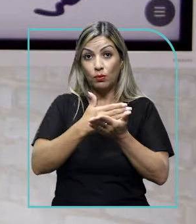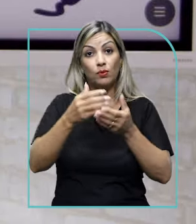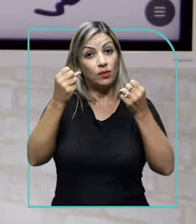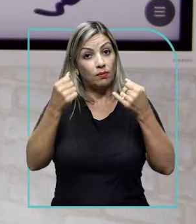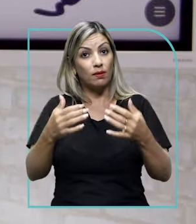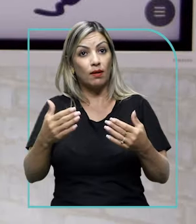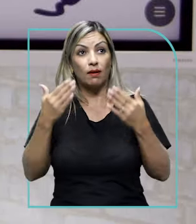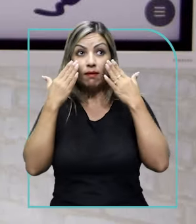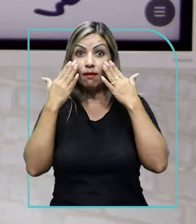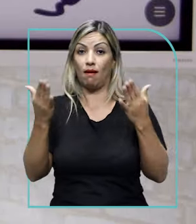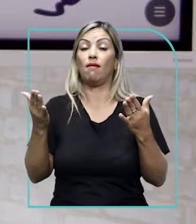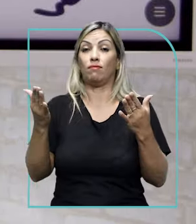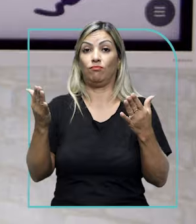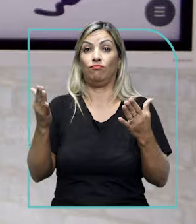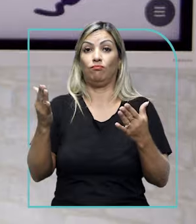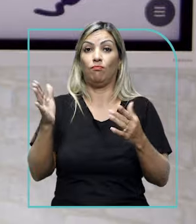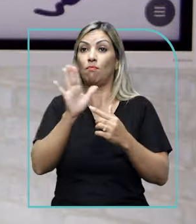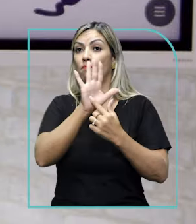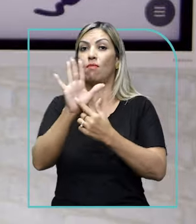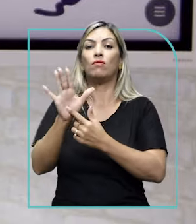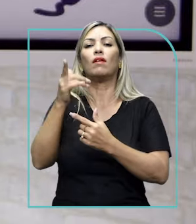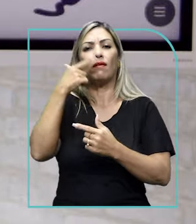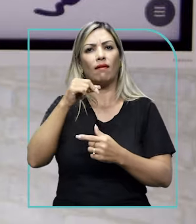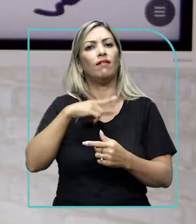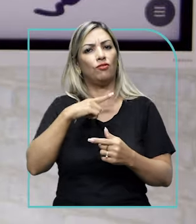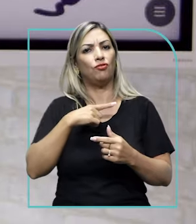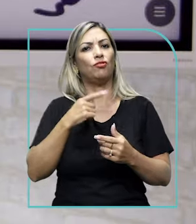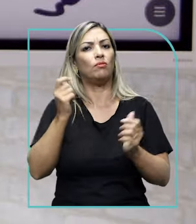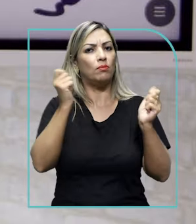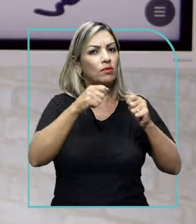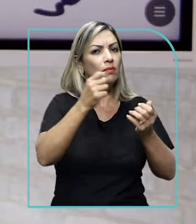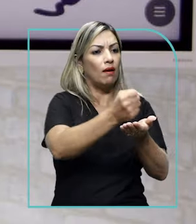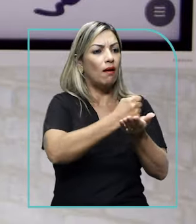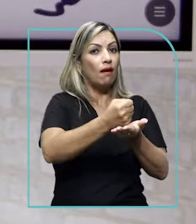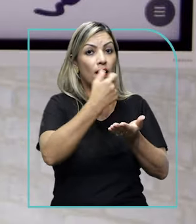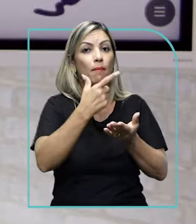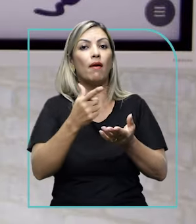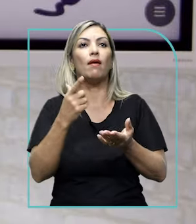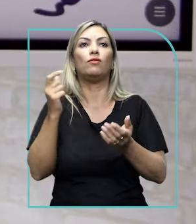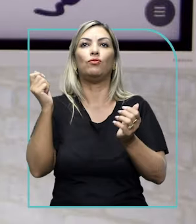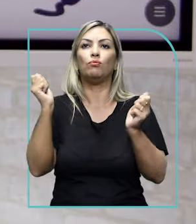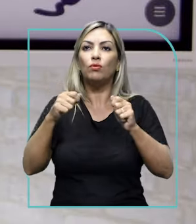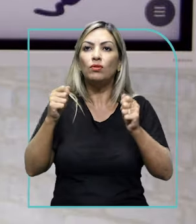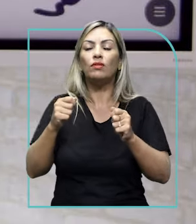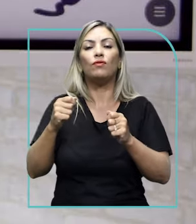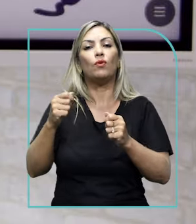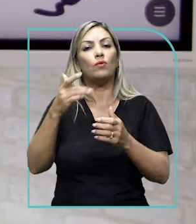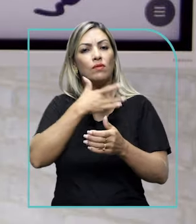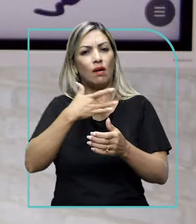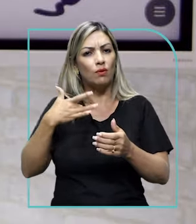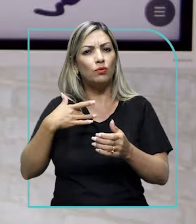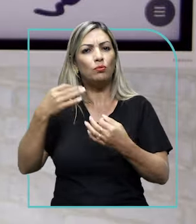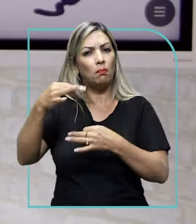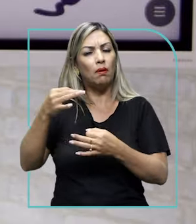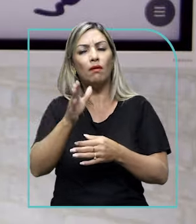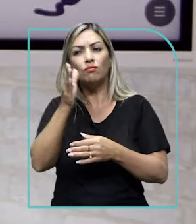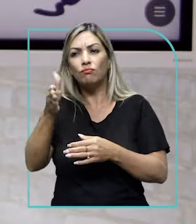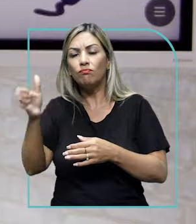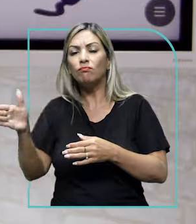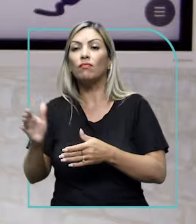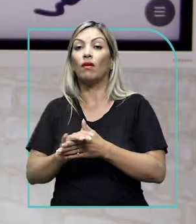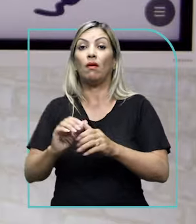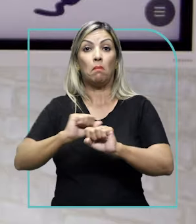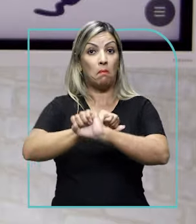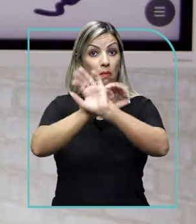aqui, né? Ficou evidente quem tinha acesso a remédios, quem poderia ter acesso a plano de saúde, mas também ficou muito